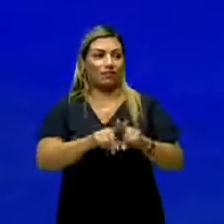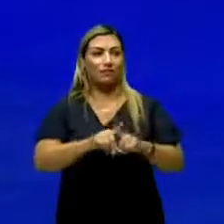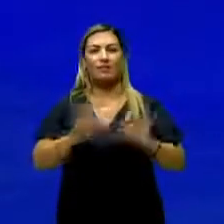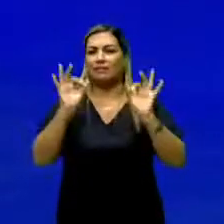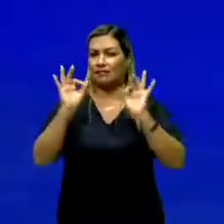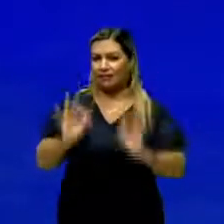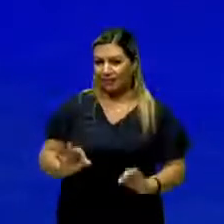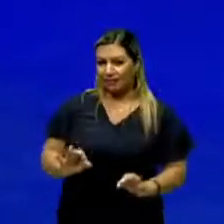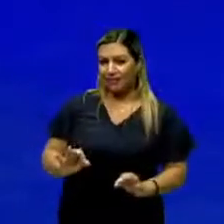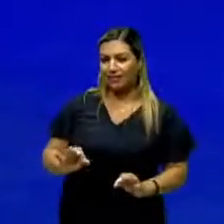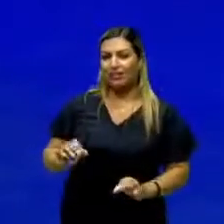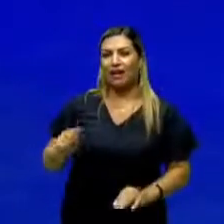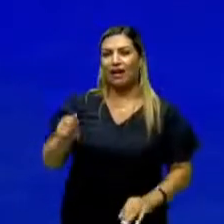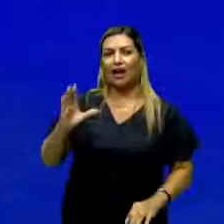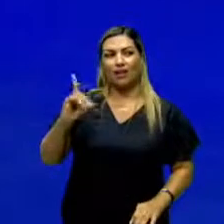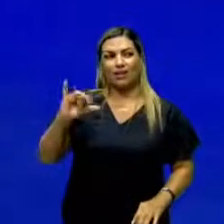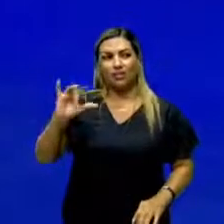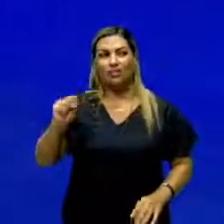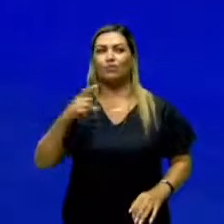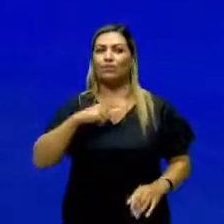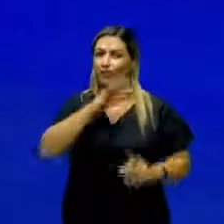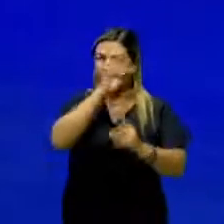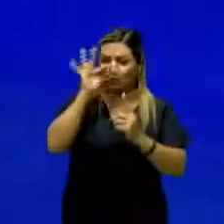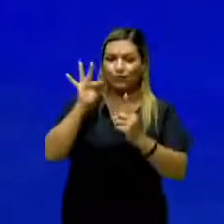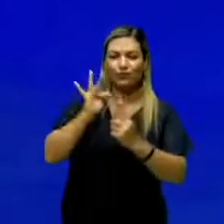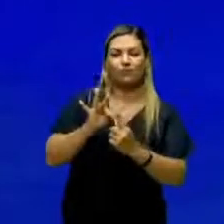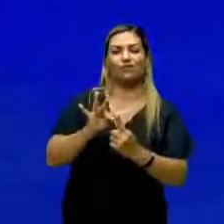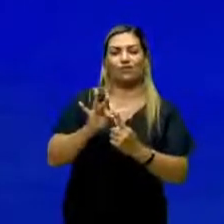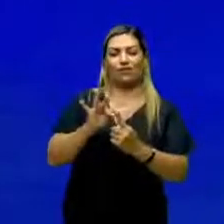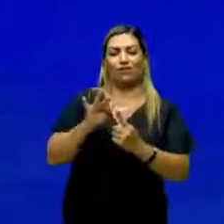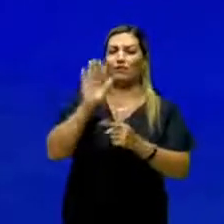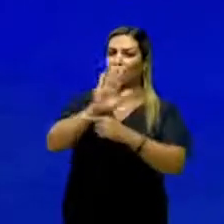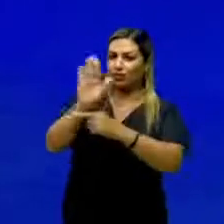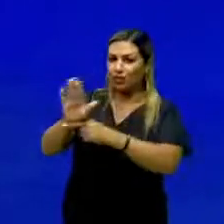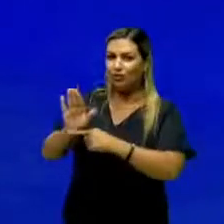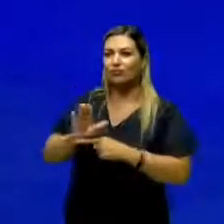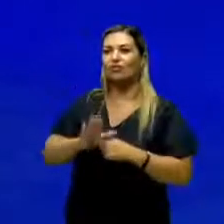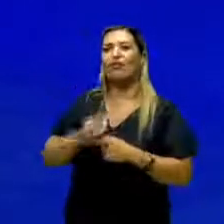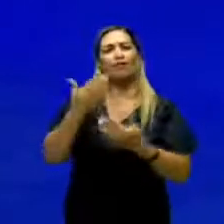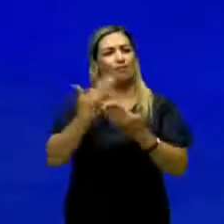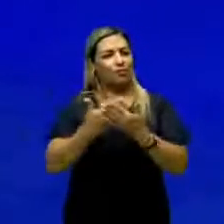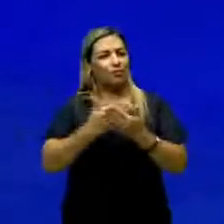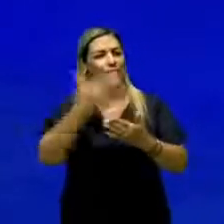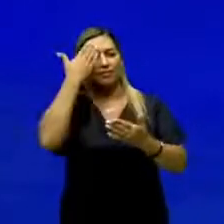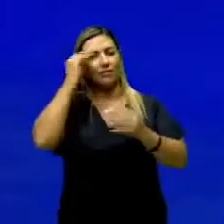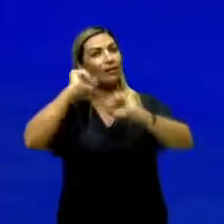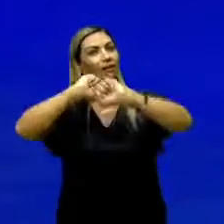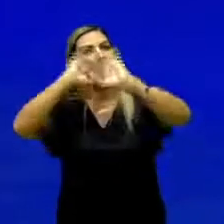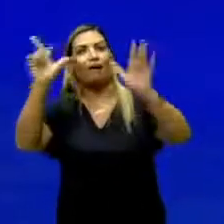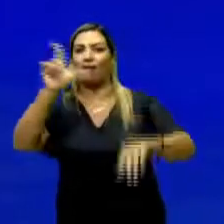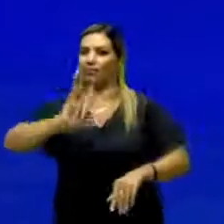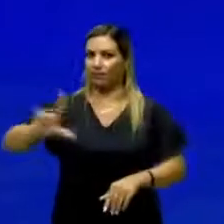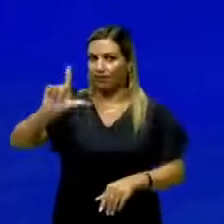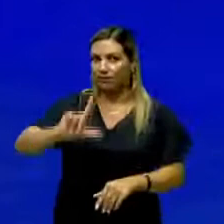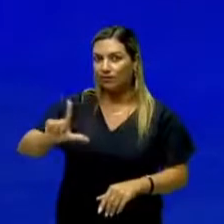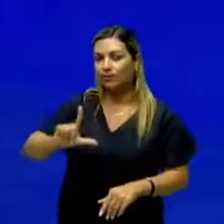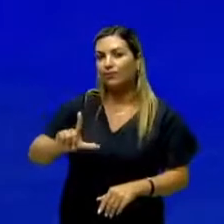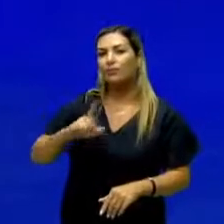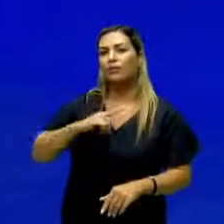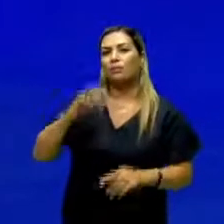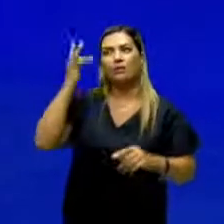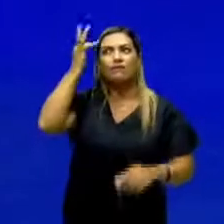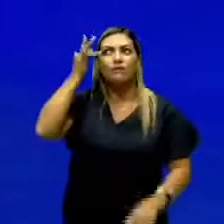que o arcadismo tem toda essa função que vai te ajudar muito a estudar e entender literatura, uma